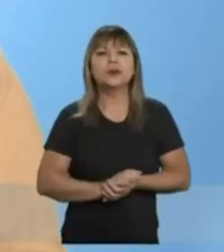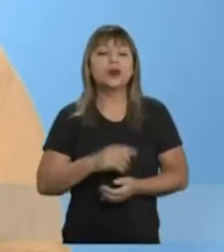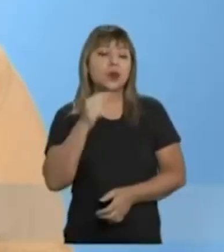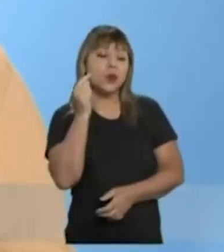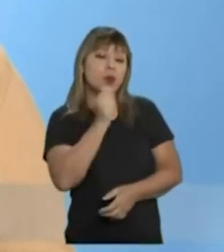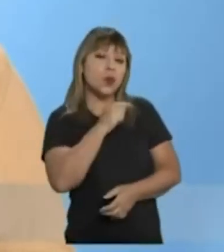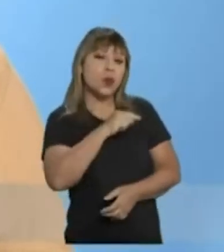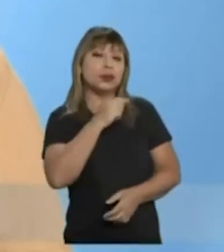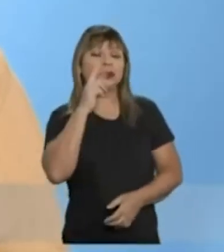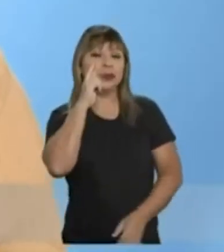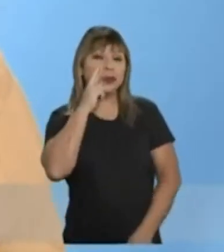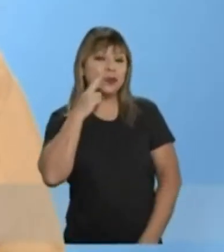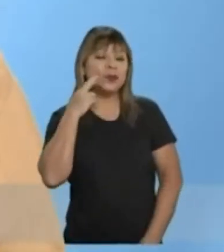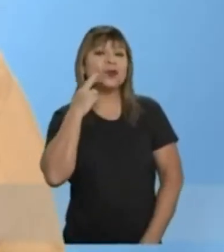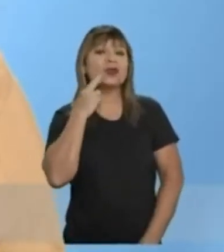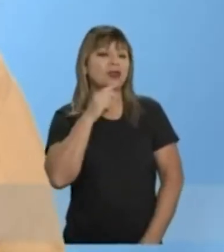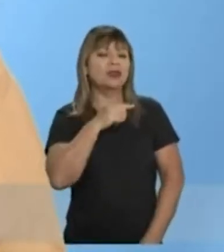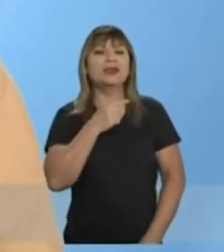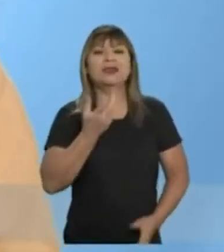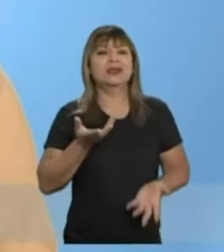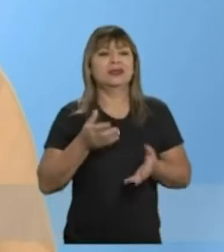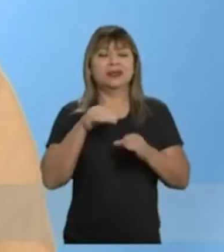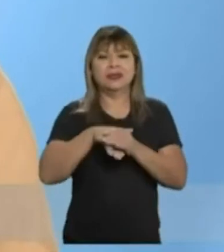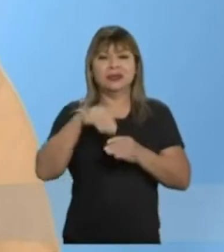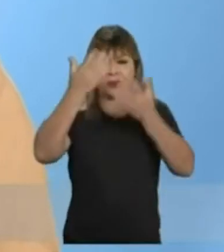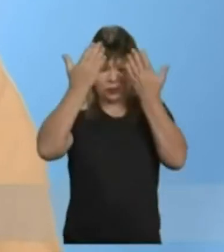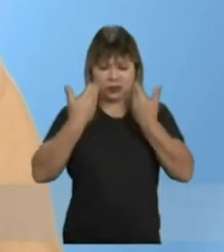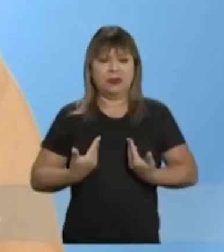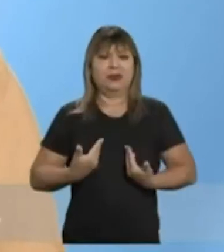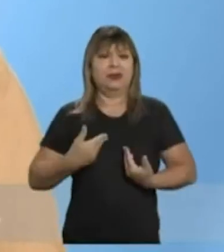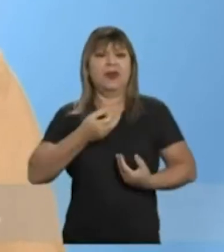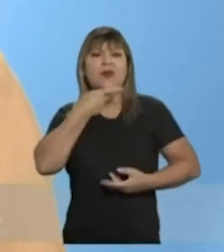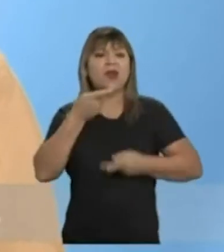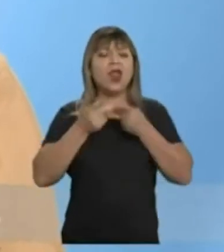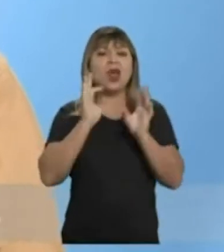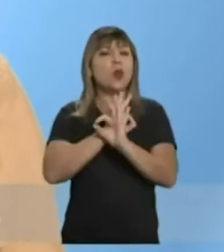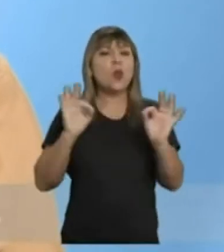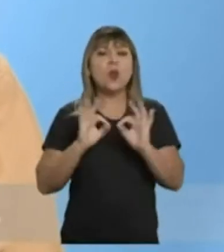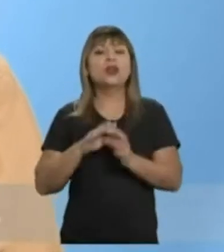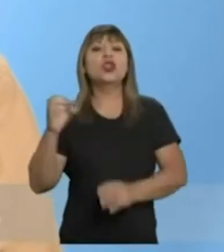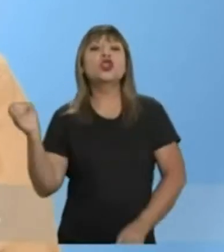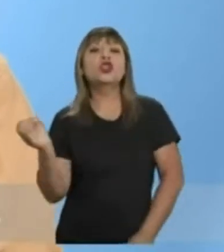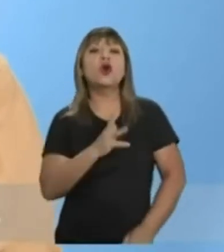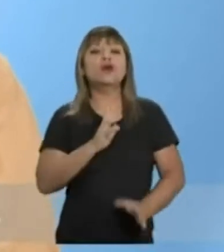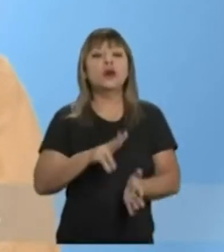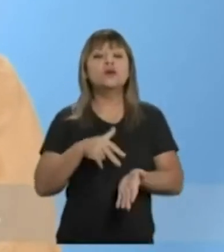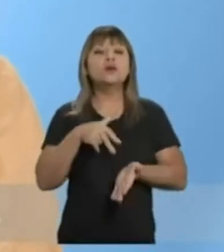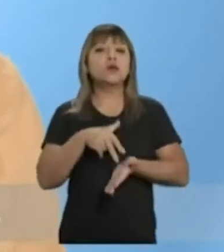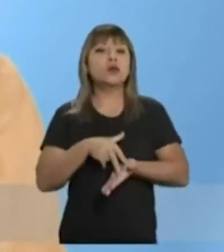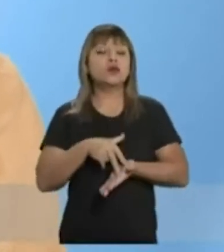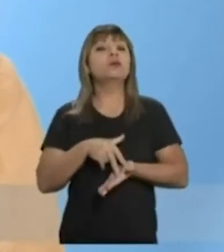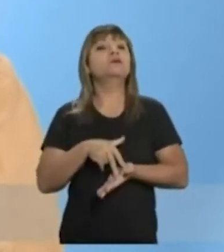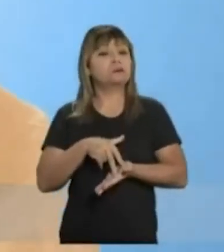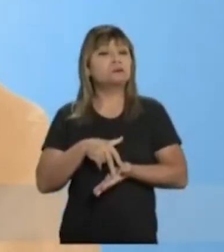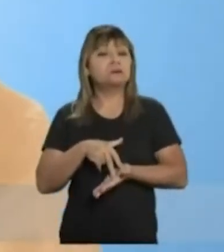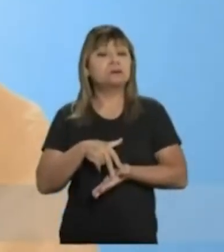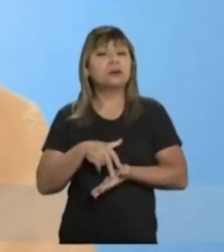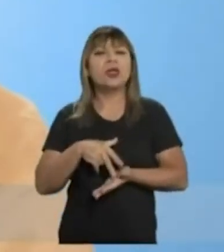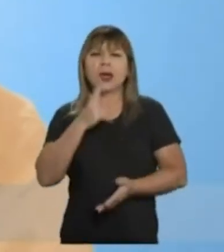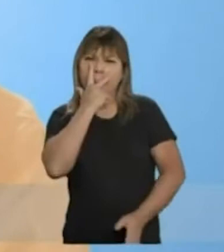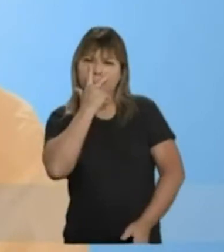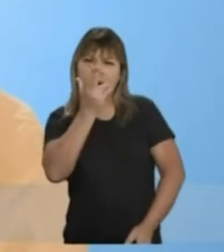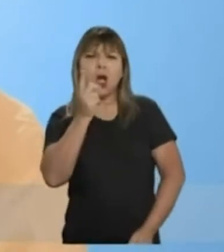O outro é o projeto de um candidato que não conta quem ele é de verdade. Se apresenta como novo, um homem moderno.